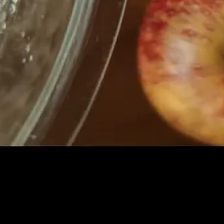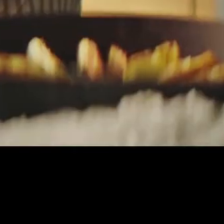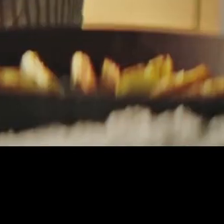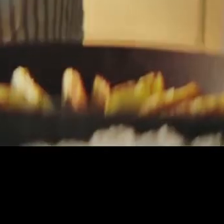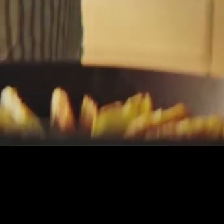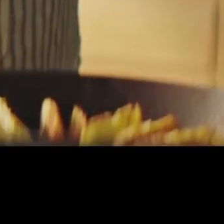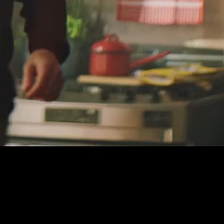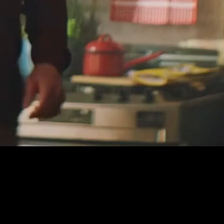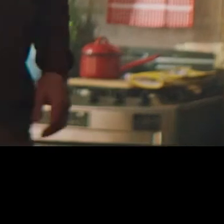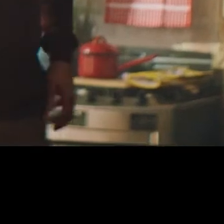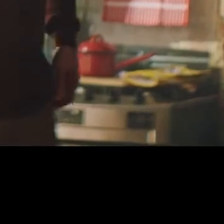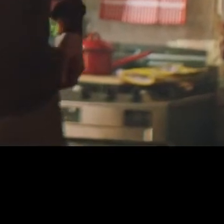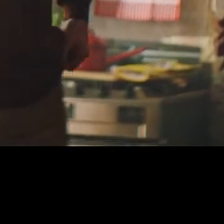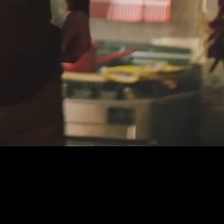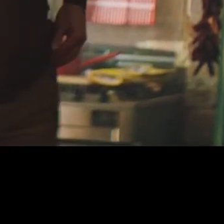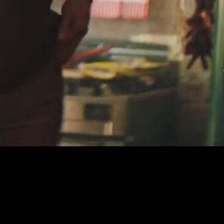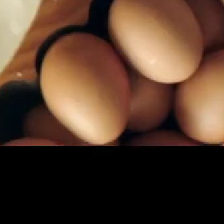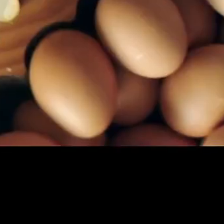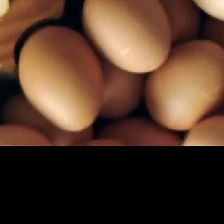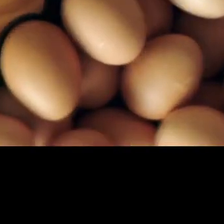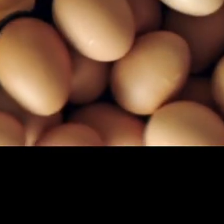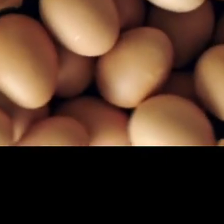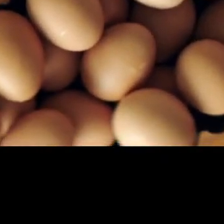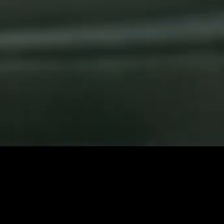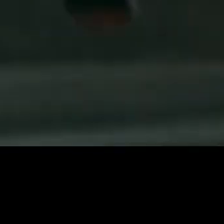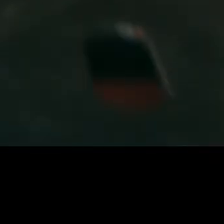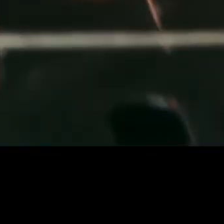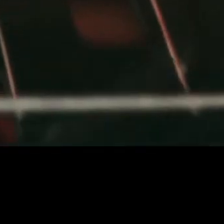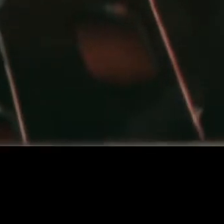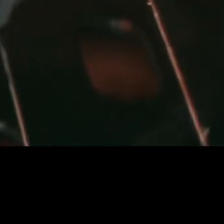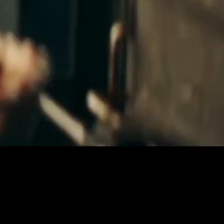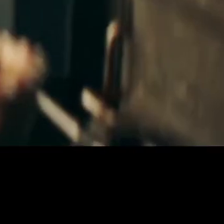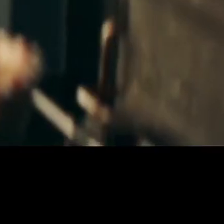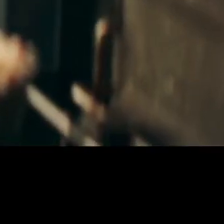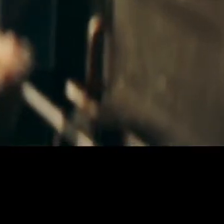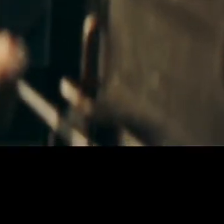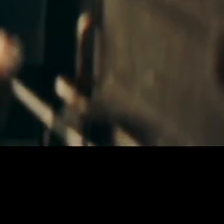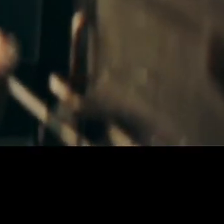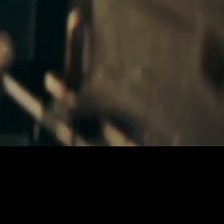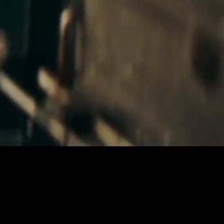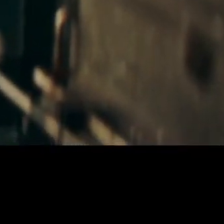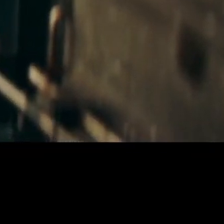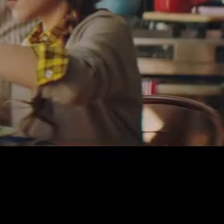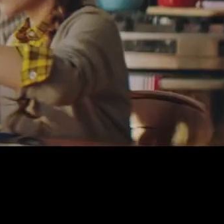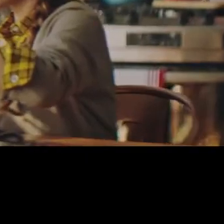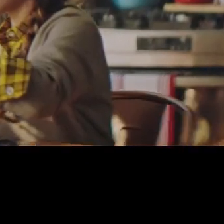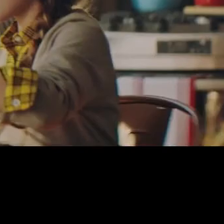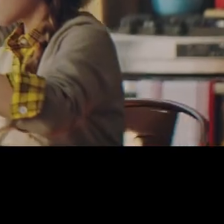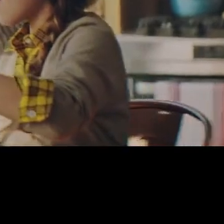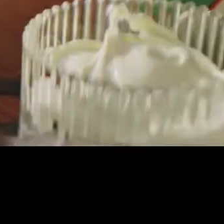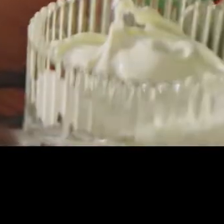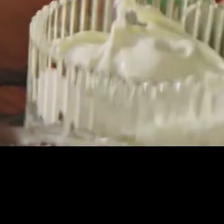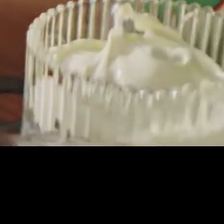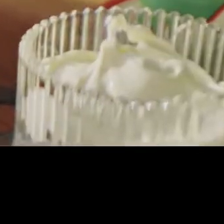Descobriu Que a mamãe Tinha outros talentos Fazer a melhor Torta de maçã Do mundo